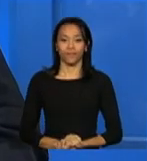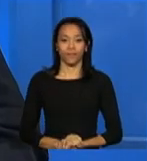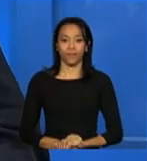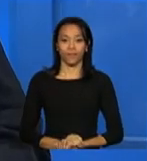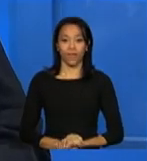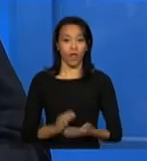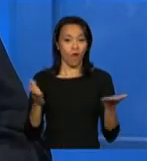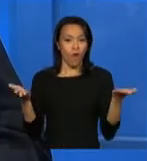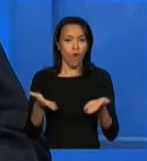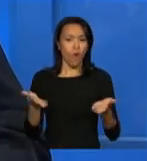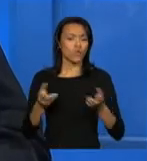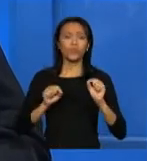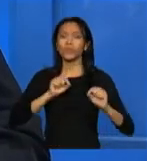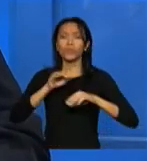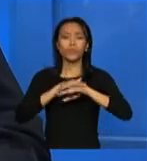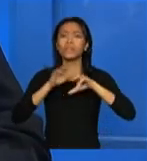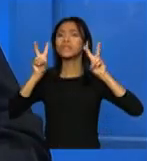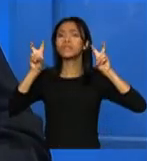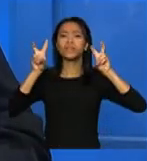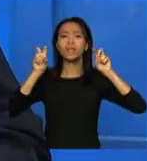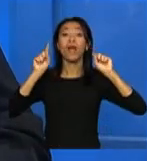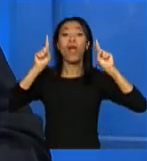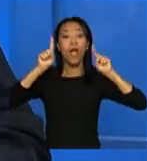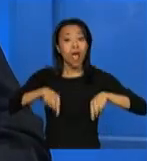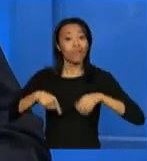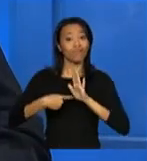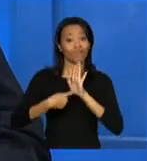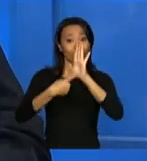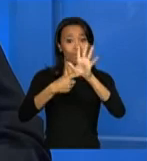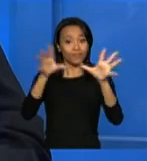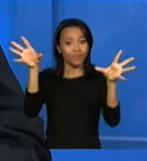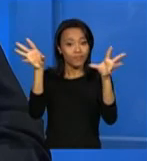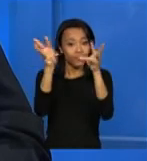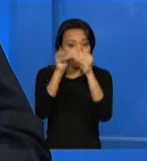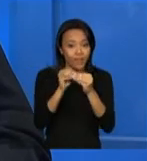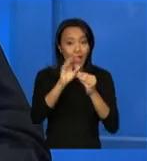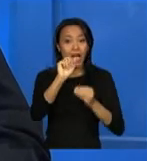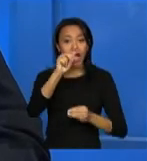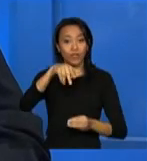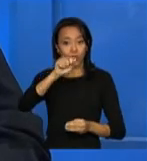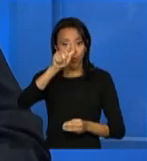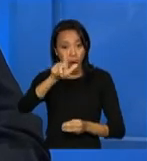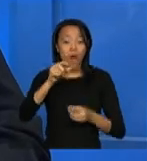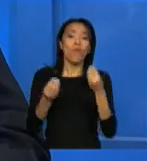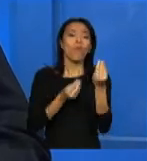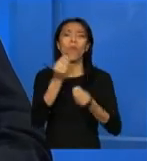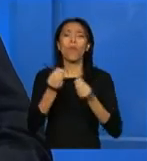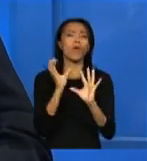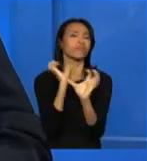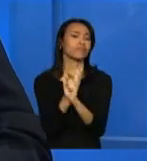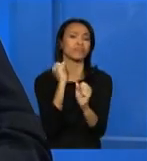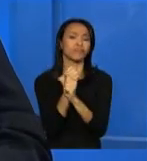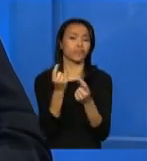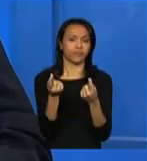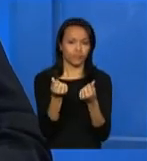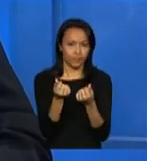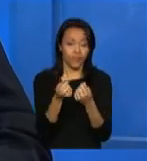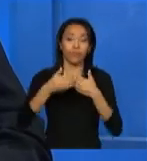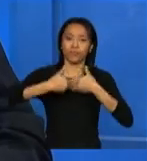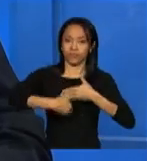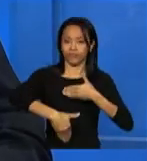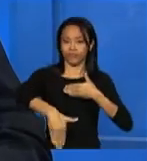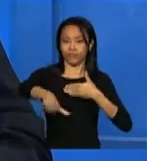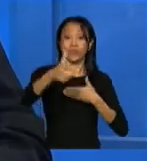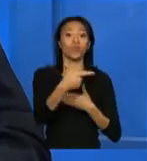Hoje vamos falar sobre o Demonstrativo Sintético Anual da Execução Físico-Financeira do Exercício de